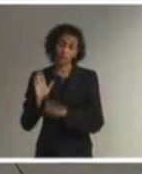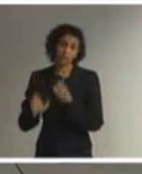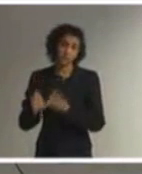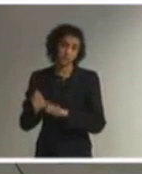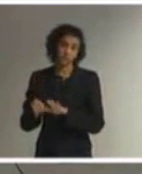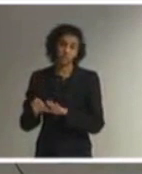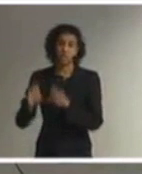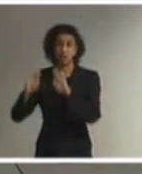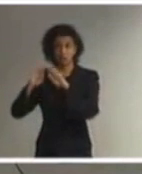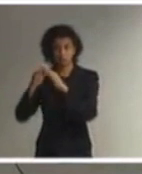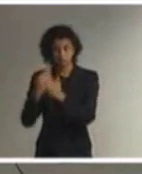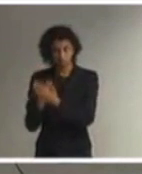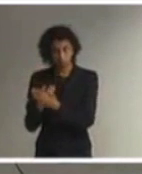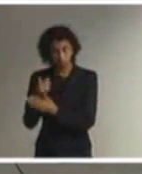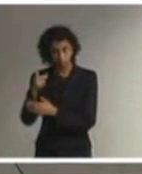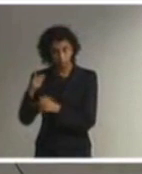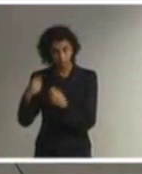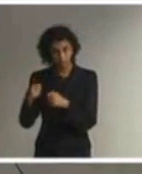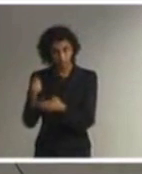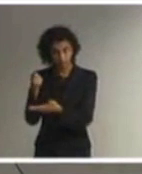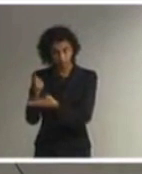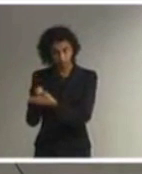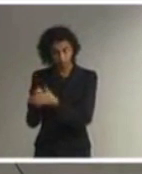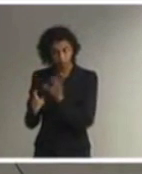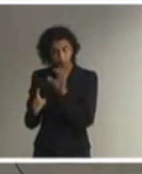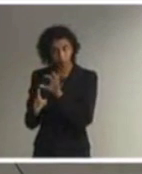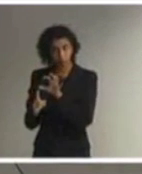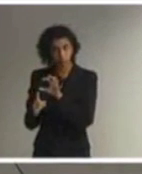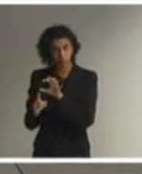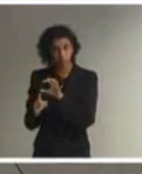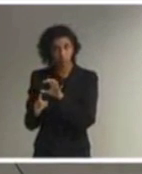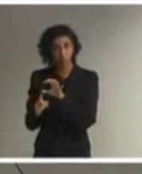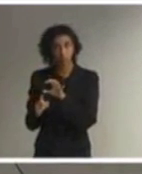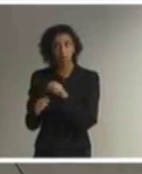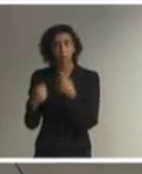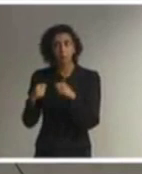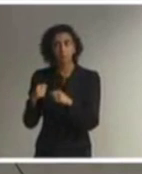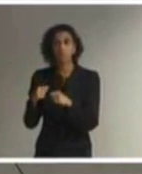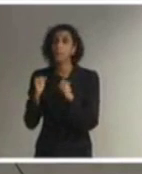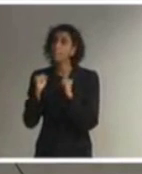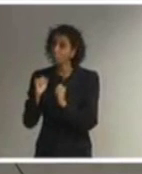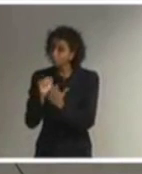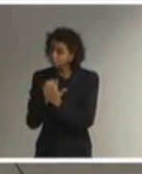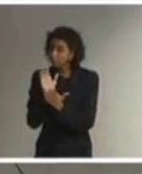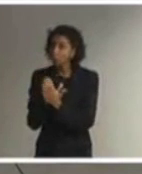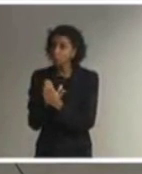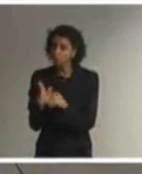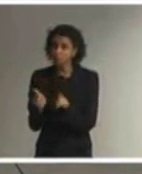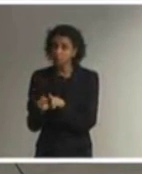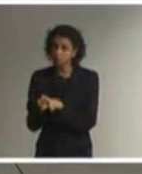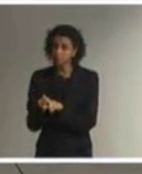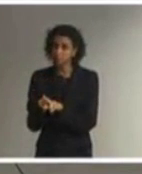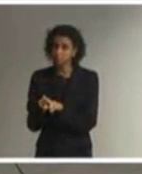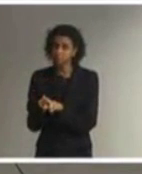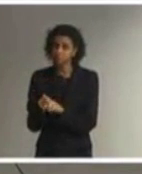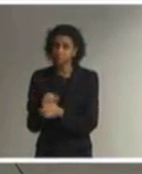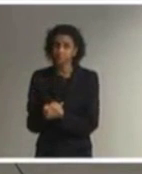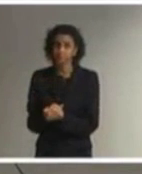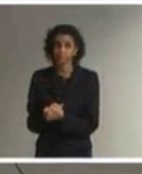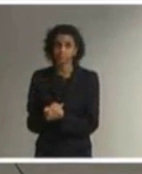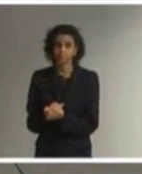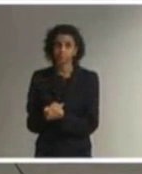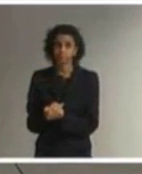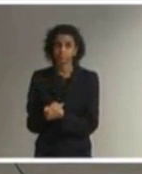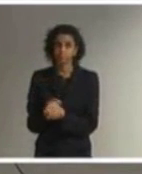detalhado para que ele possa cumprir efetivamente sob pena de multa e